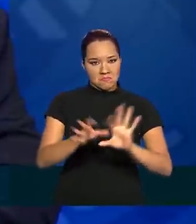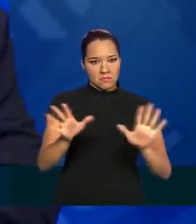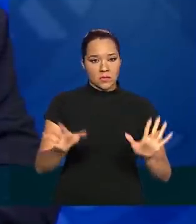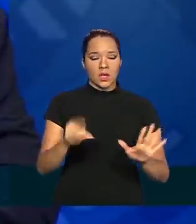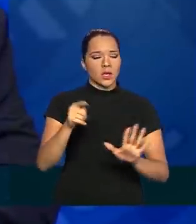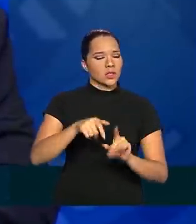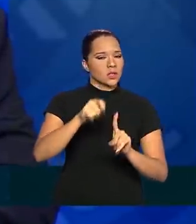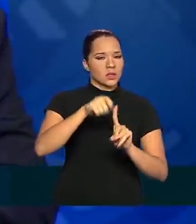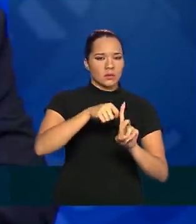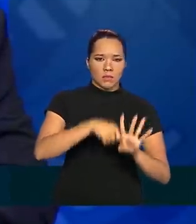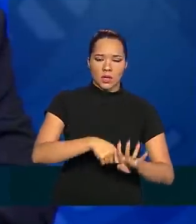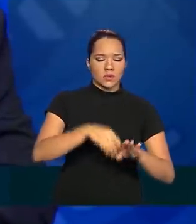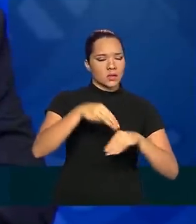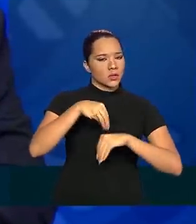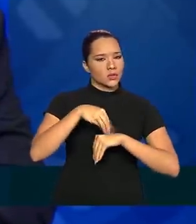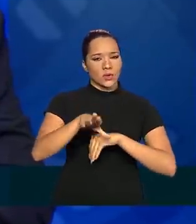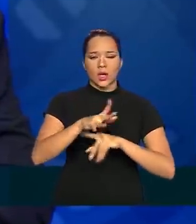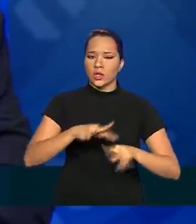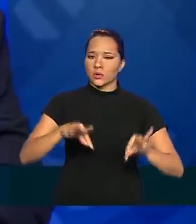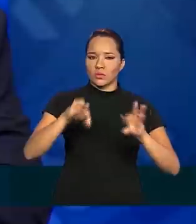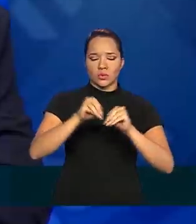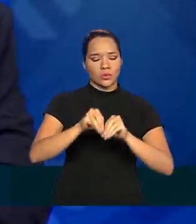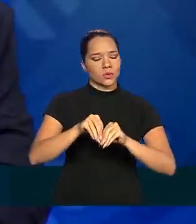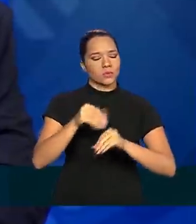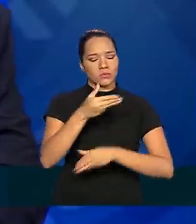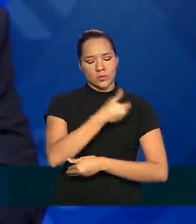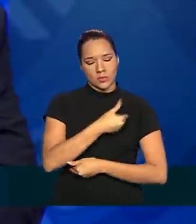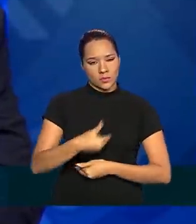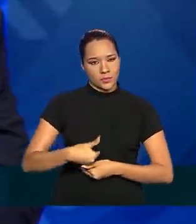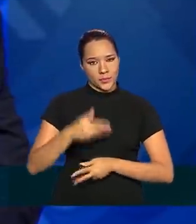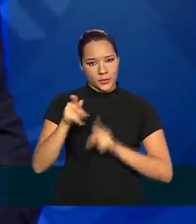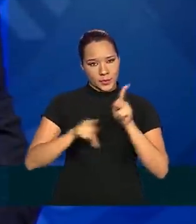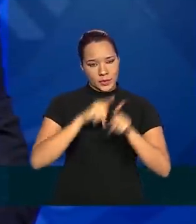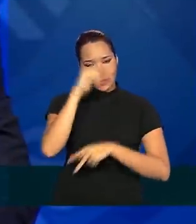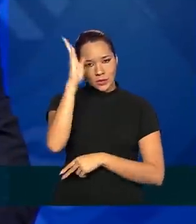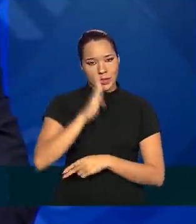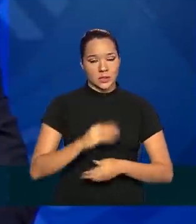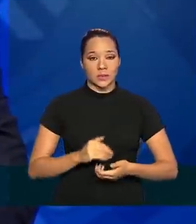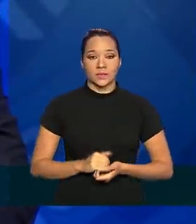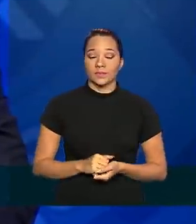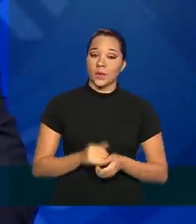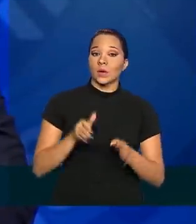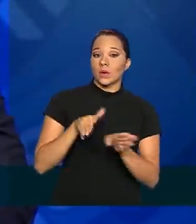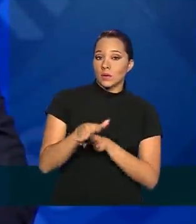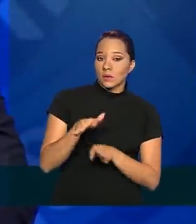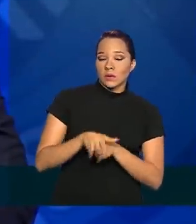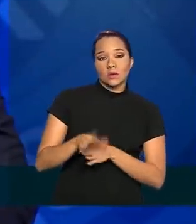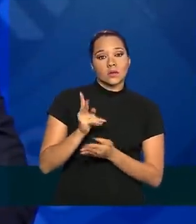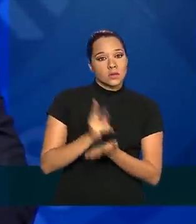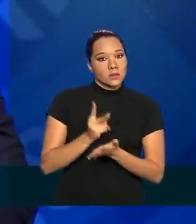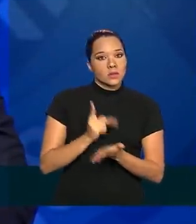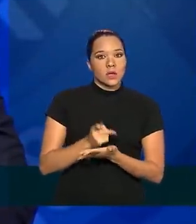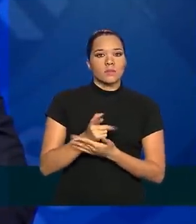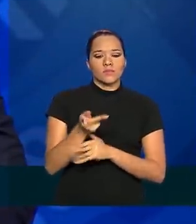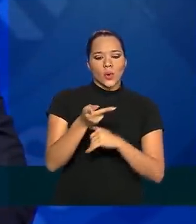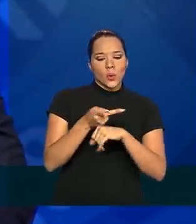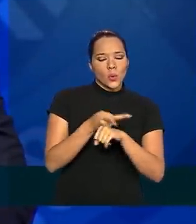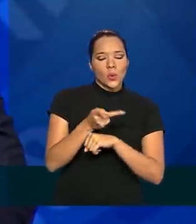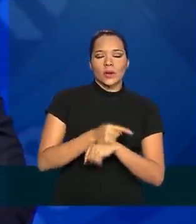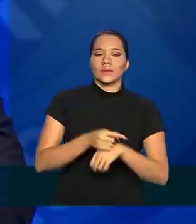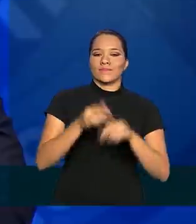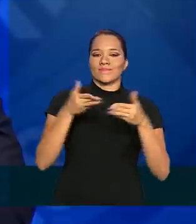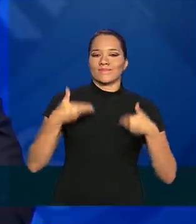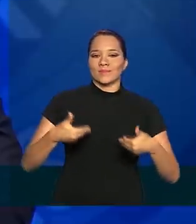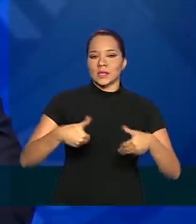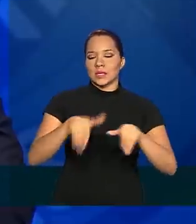feito há meses. Então, tudo disponível para o público brasileiro. Tudo eu recomendo sempre que procurem a página do Ministério da